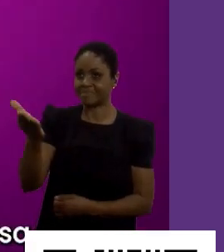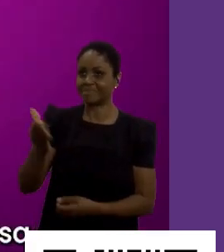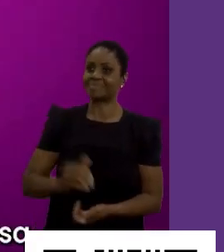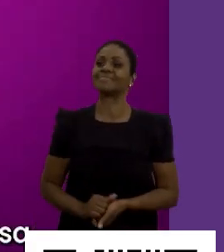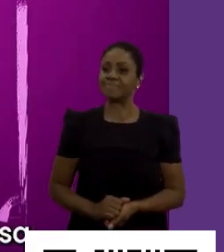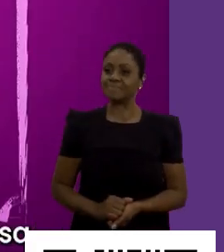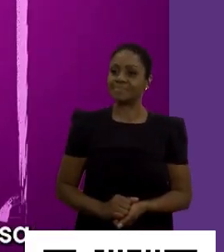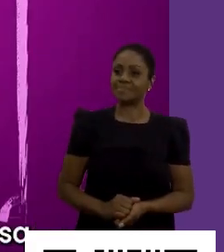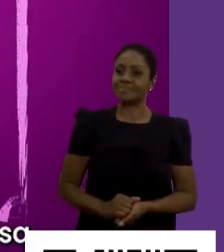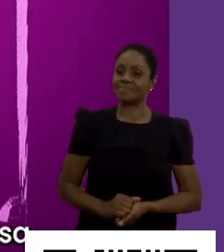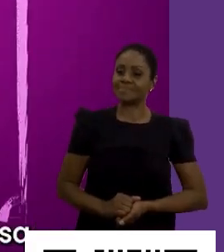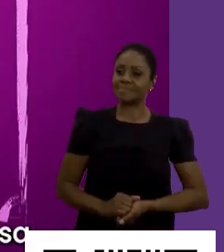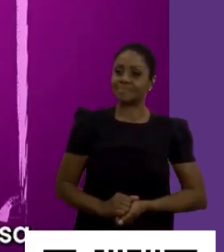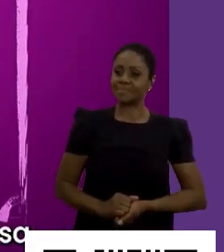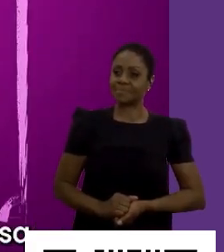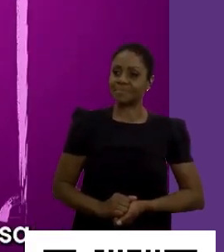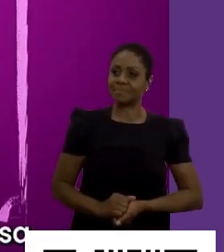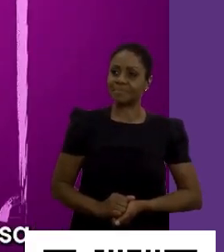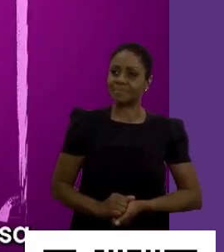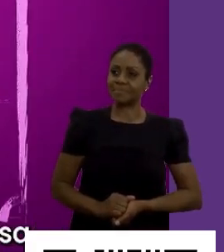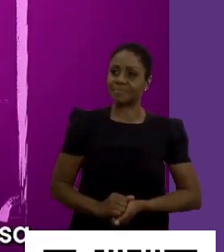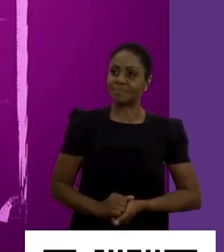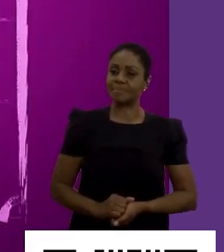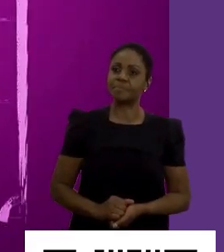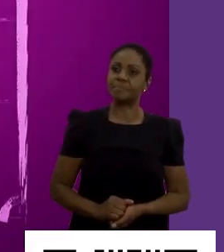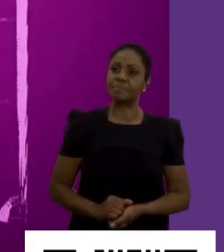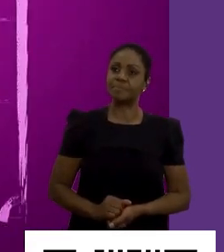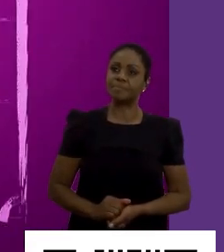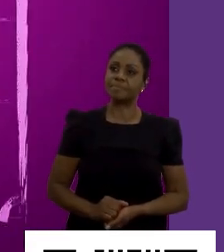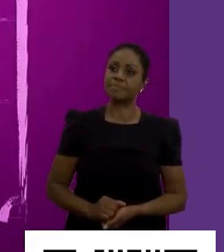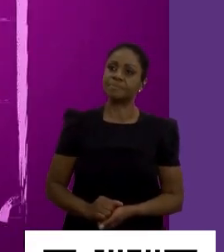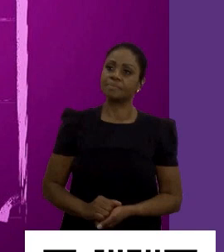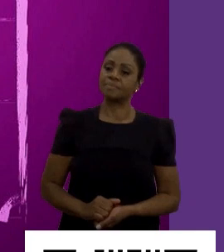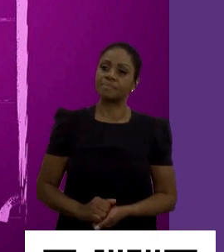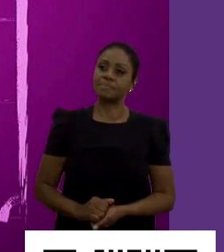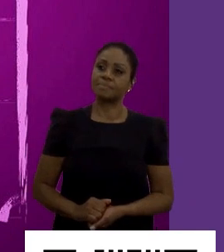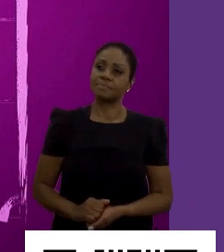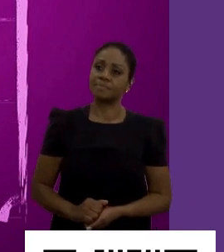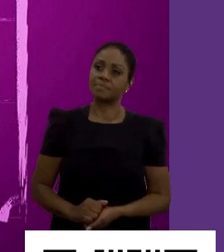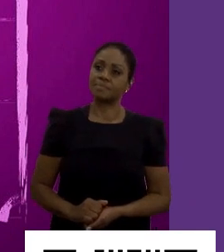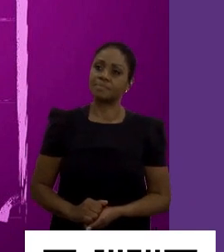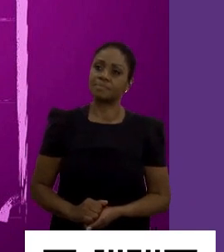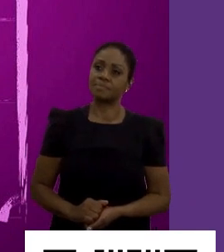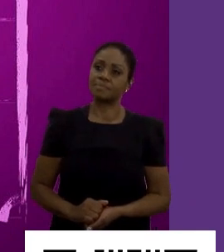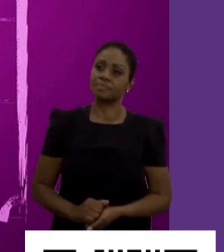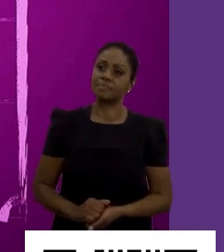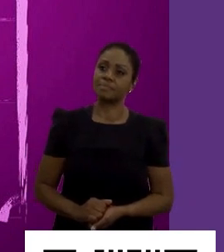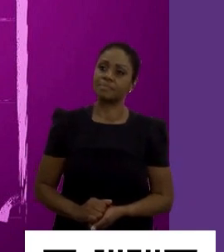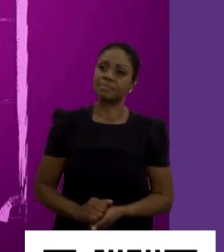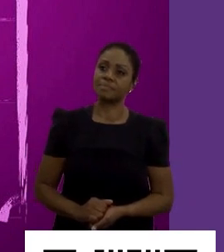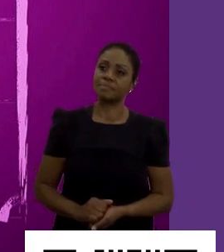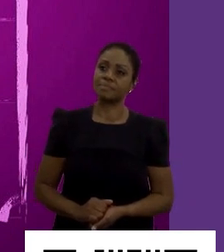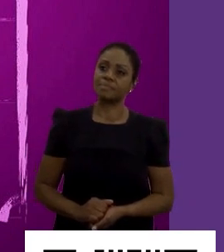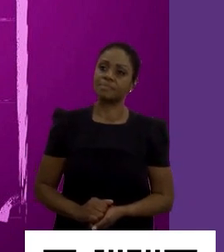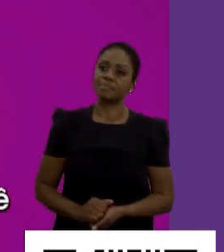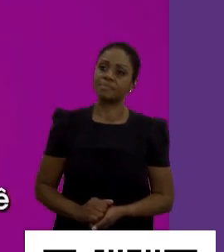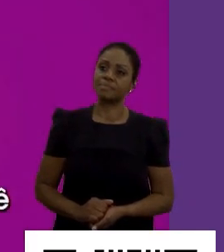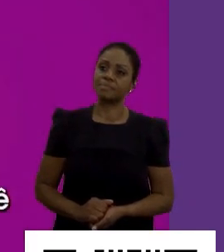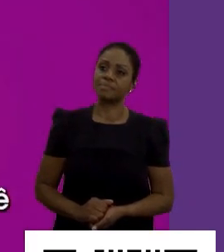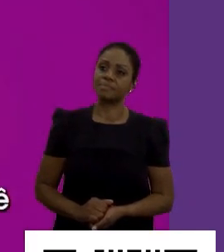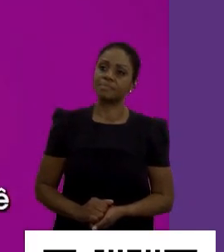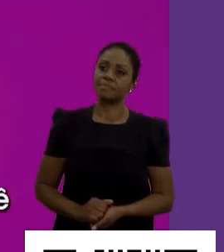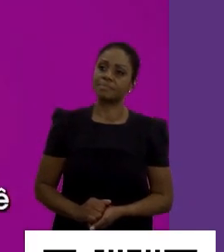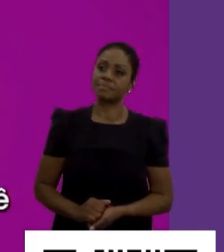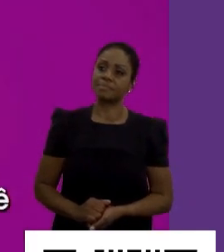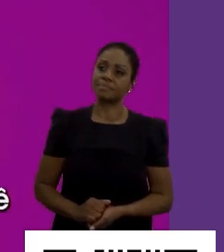mesmo? Assim como em um clube de futebol, para a sua empresa, você precisa encontrar os talentos certos para cada posição do time. Mas